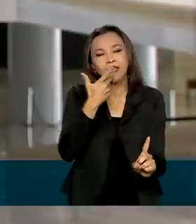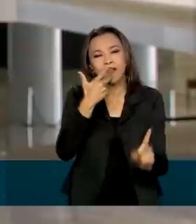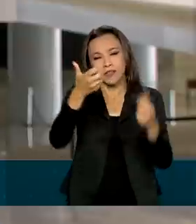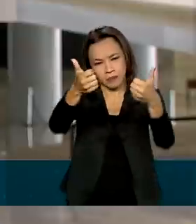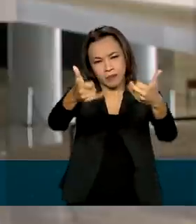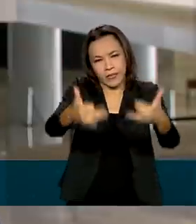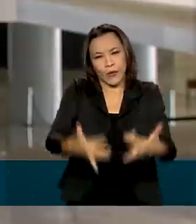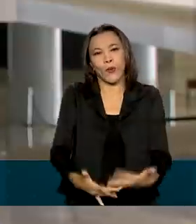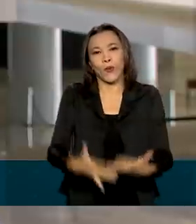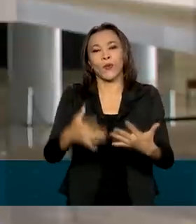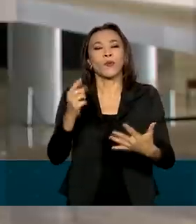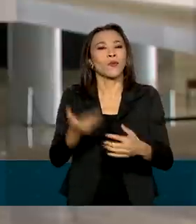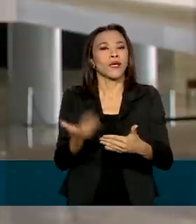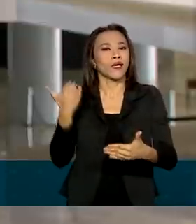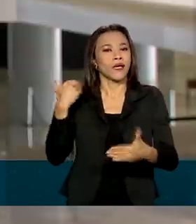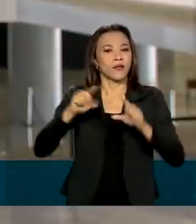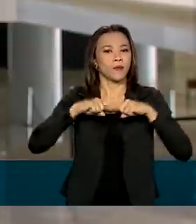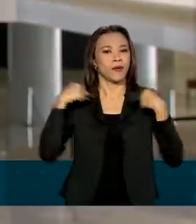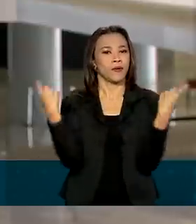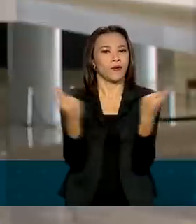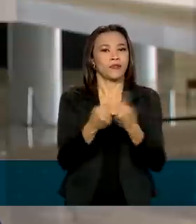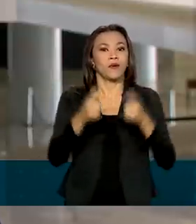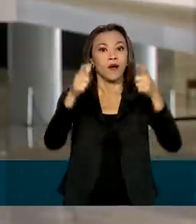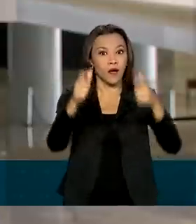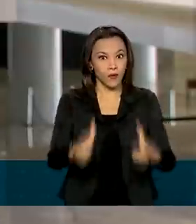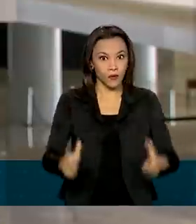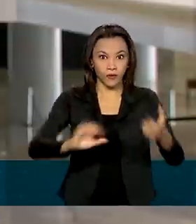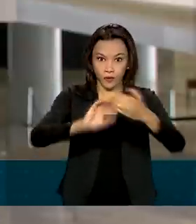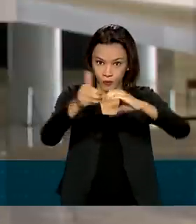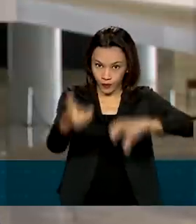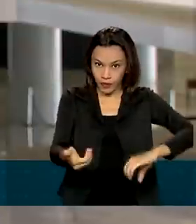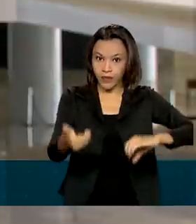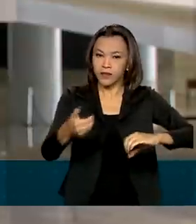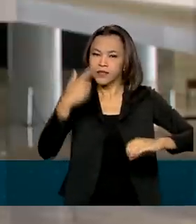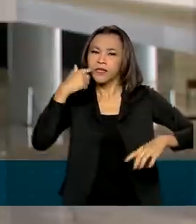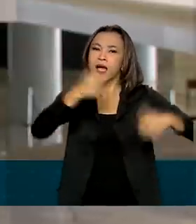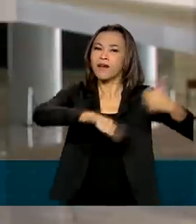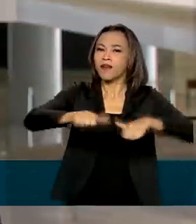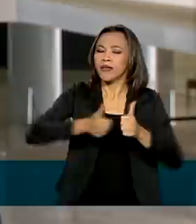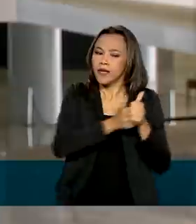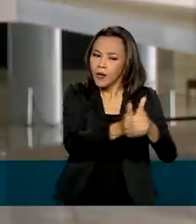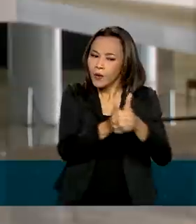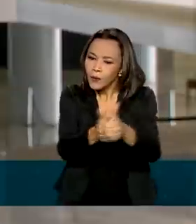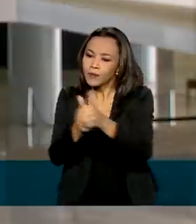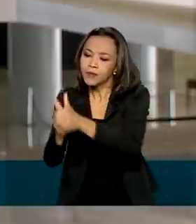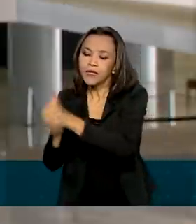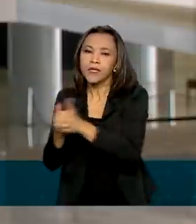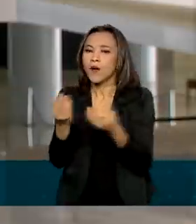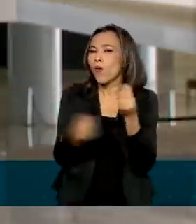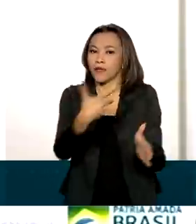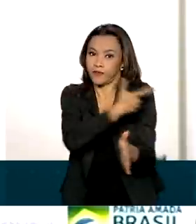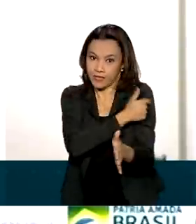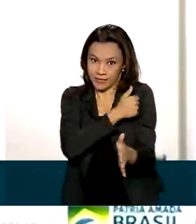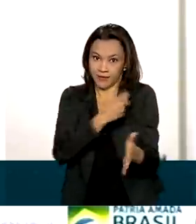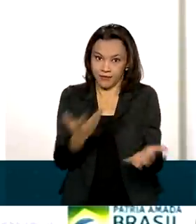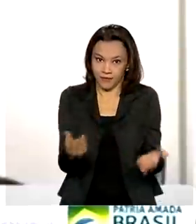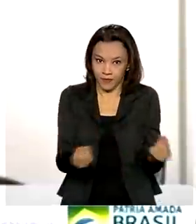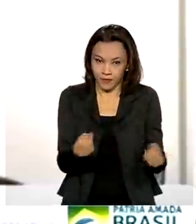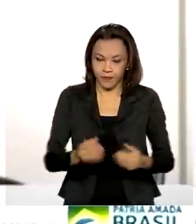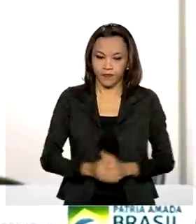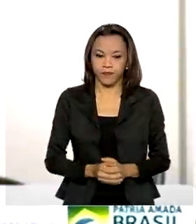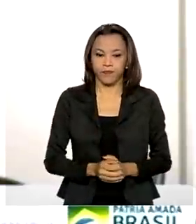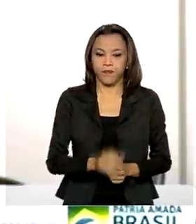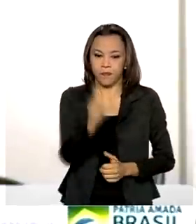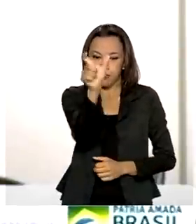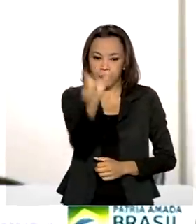comissão, uma audiência na comissão mista do Congresso, que aí avalia e acompanha as ações de enfrentamento à pandemia. O ministro da